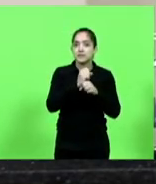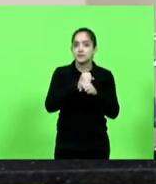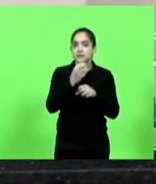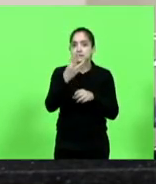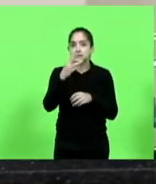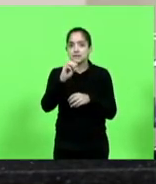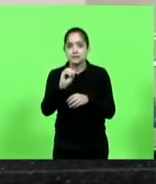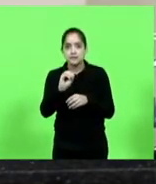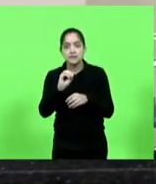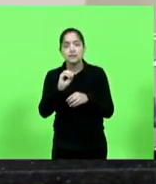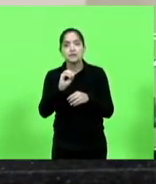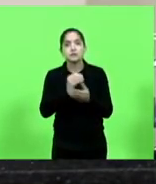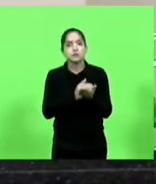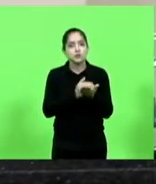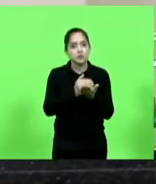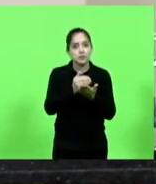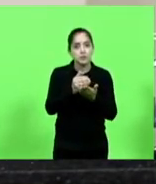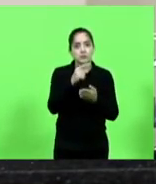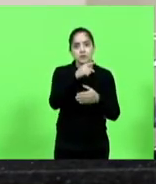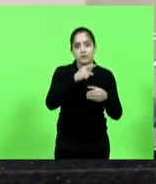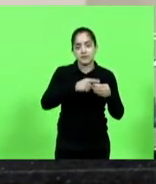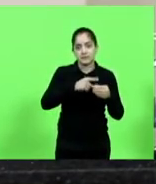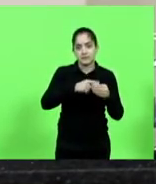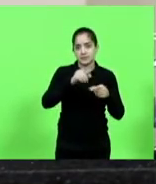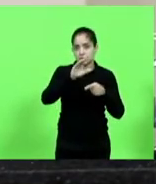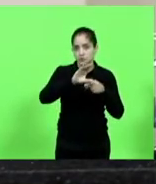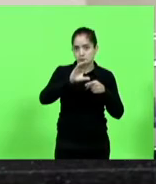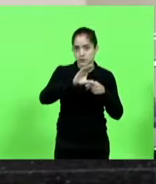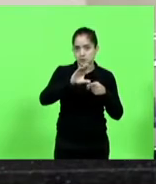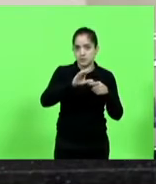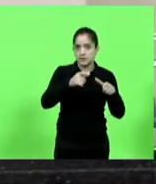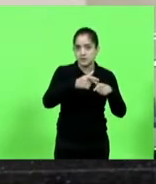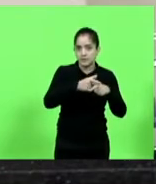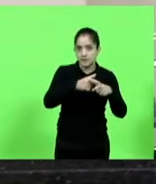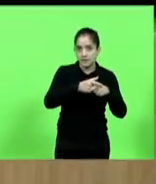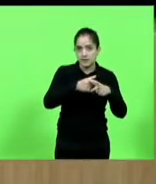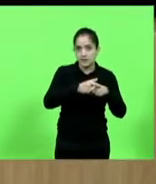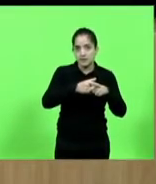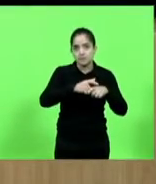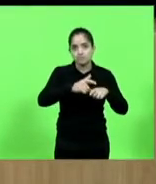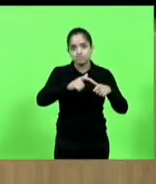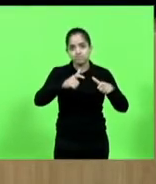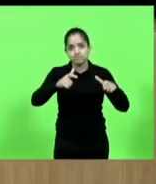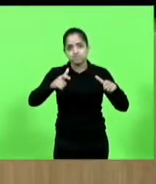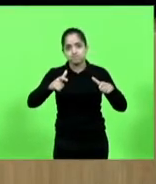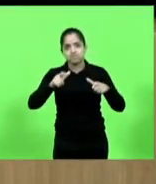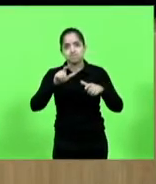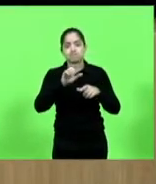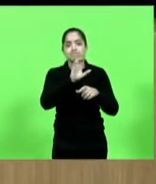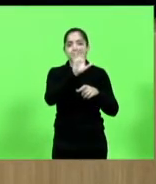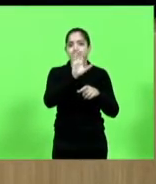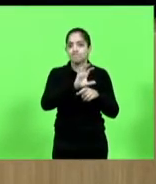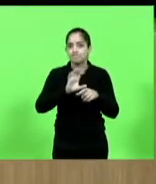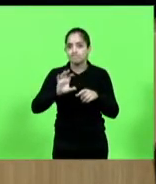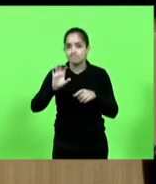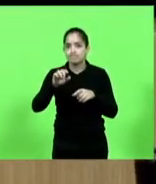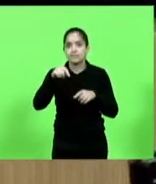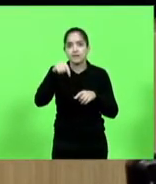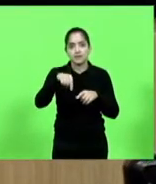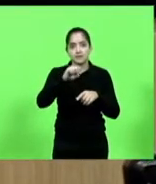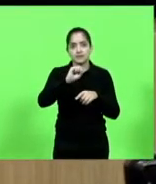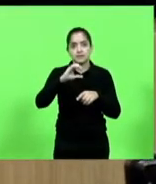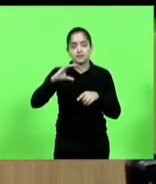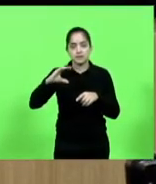uma empresa que começou lá em Curitibanos, pequena, que agora tem praticamente todos os municípios catarinenses, e eu